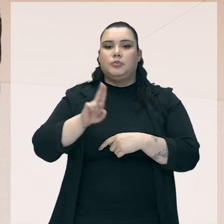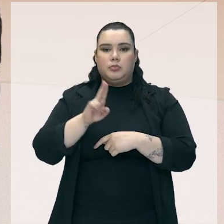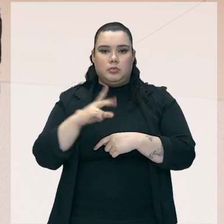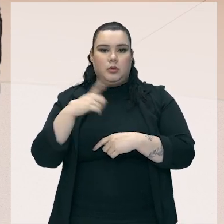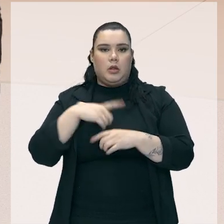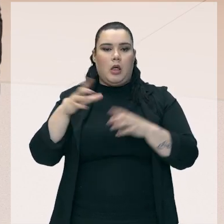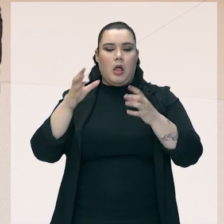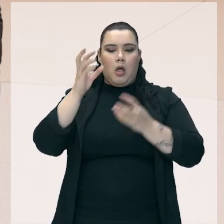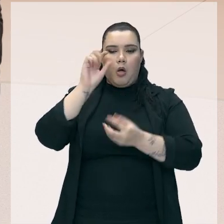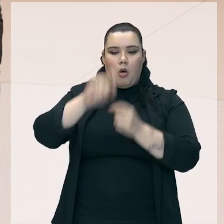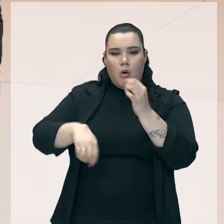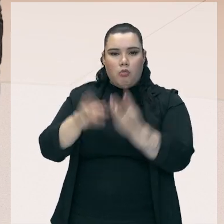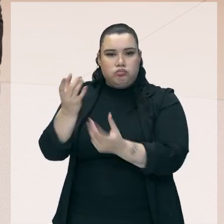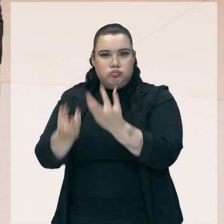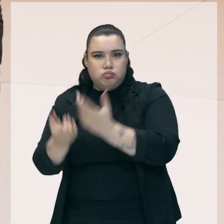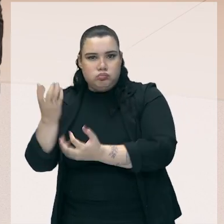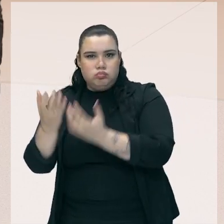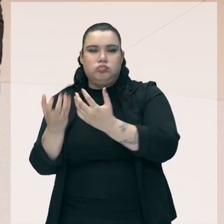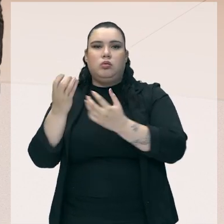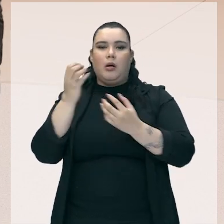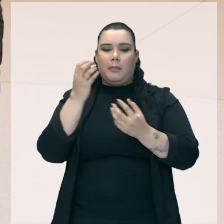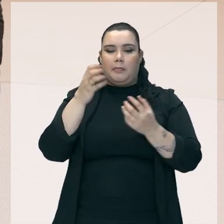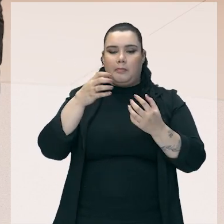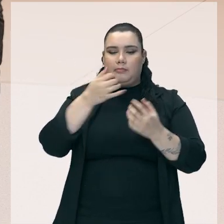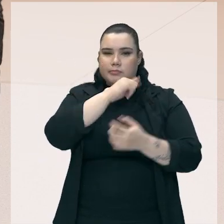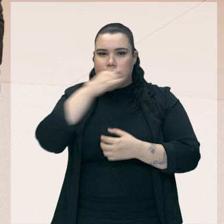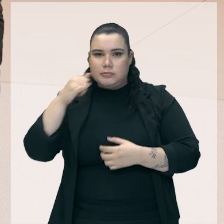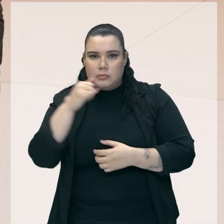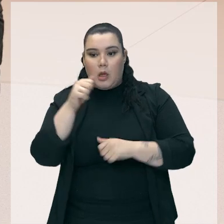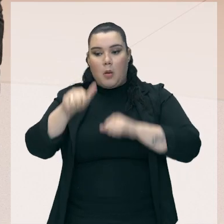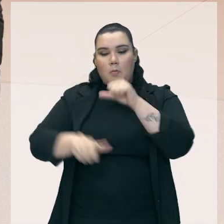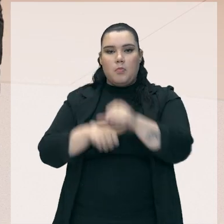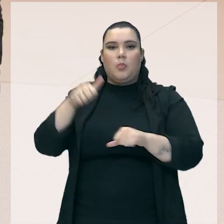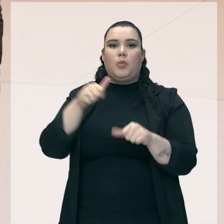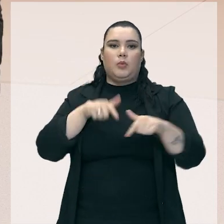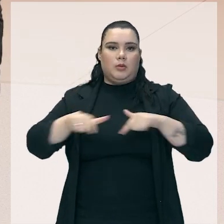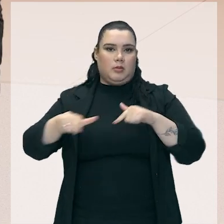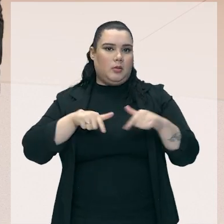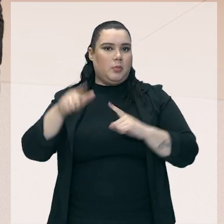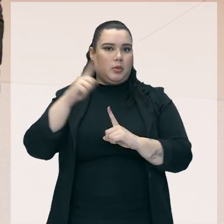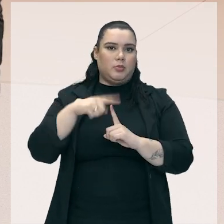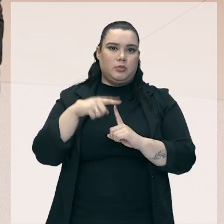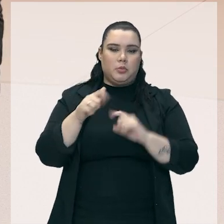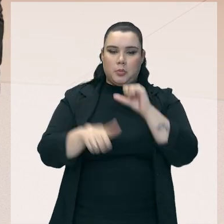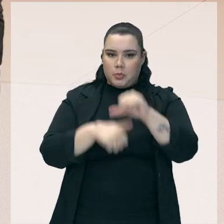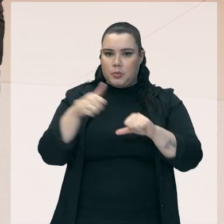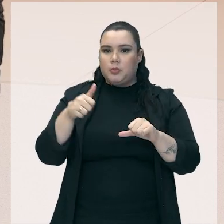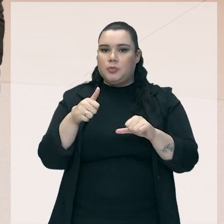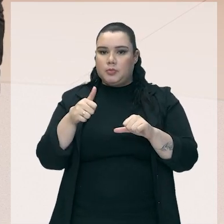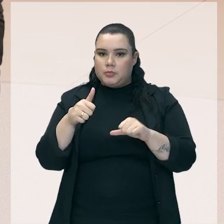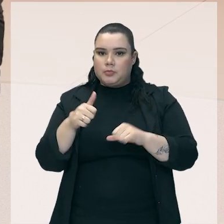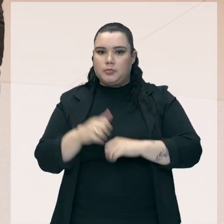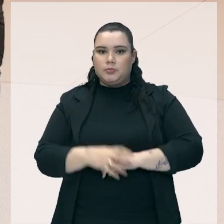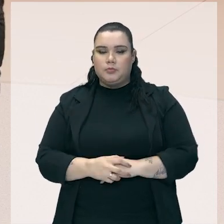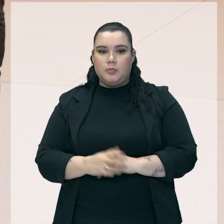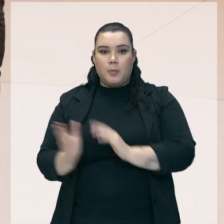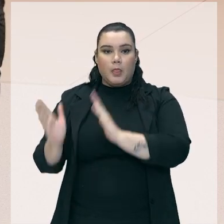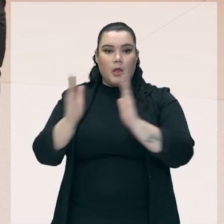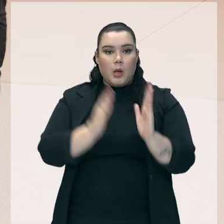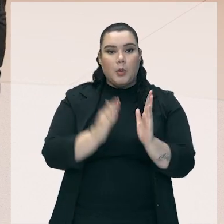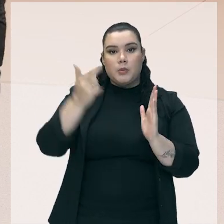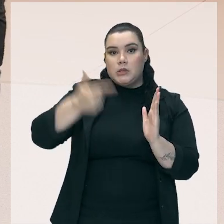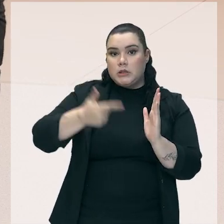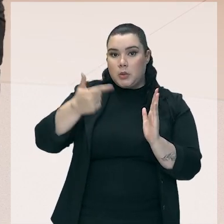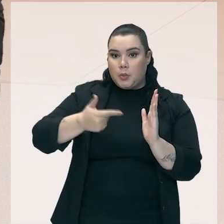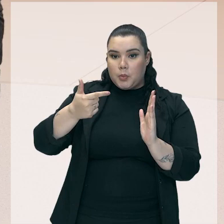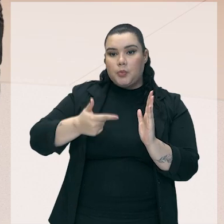partir do carvão, e isso acabou fazendo com que o trabalho mudasse, a forma de manusear as máquinas. A segunda, como a gente vai ver